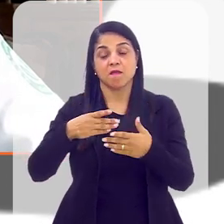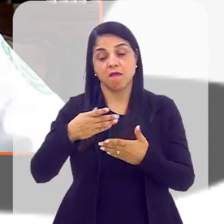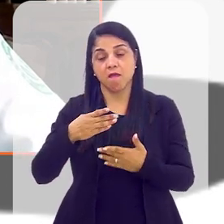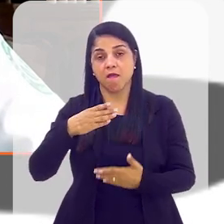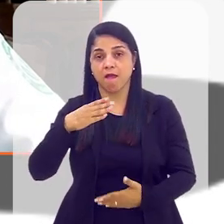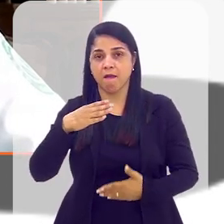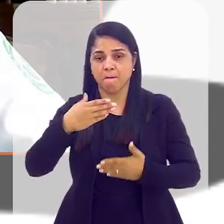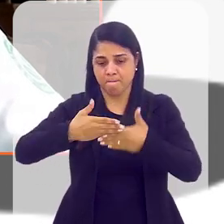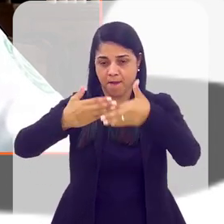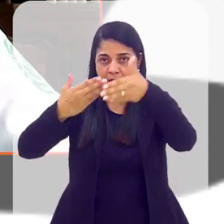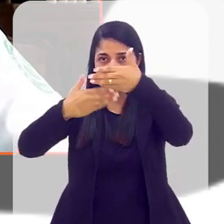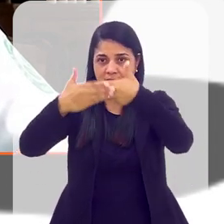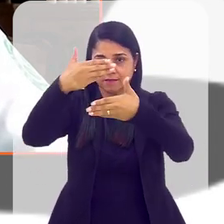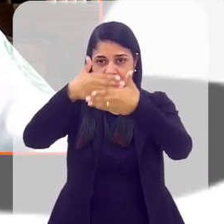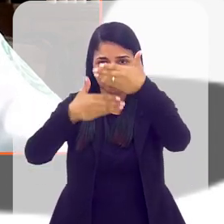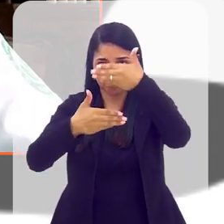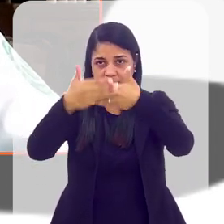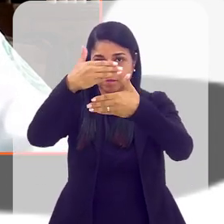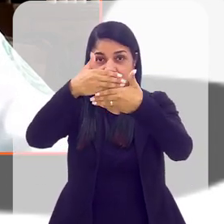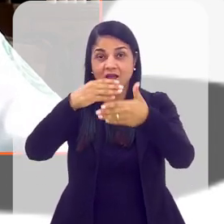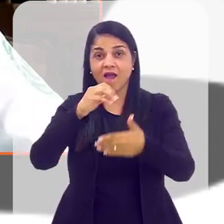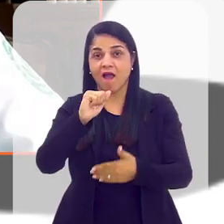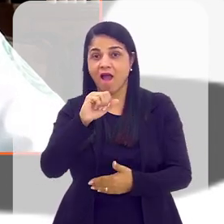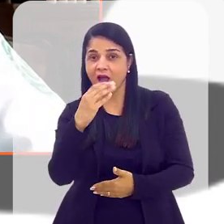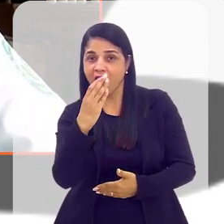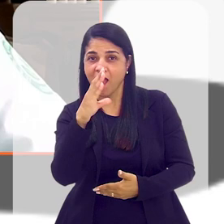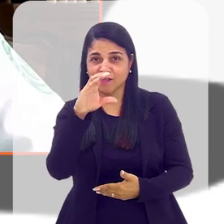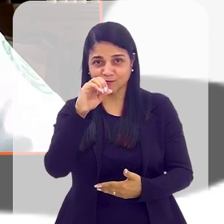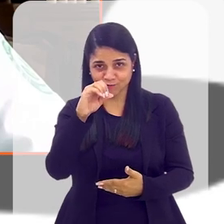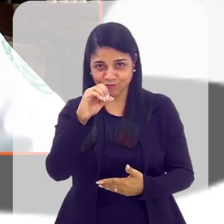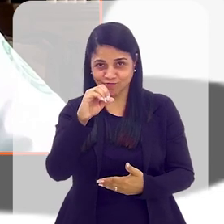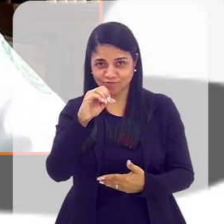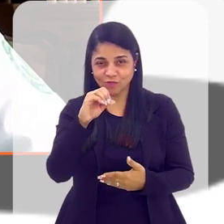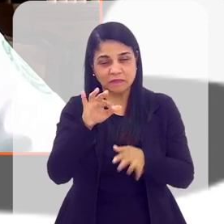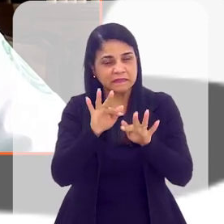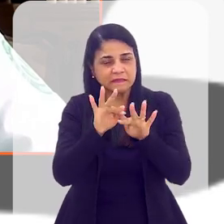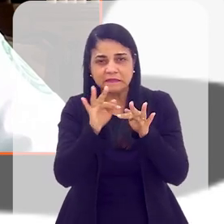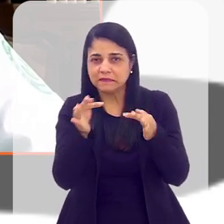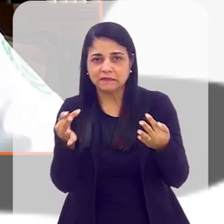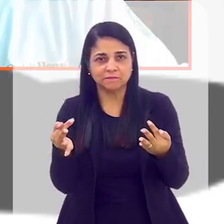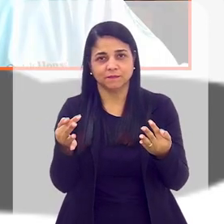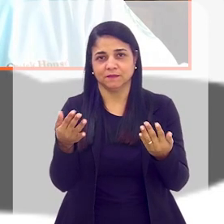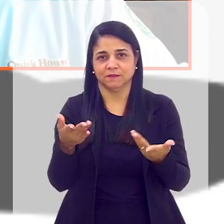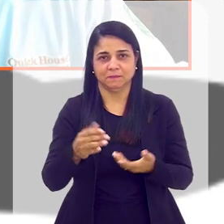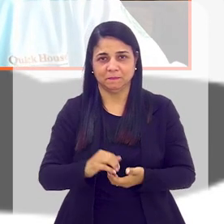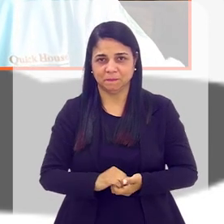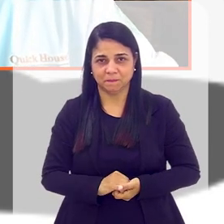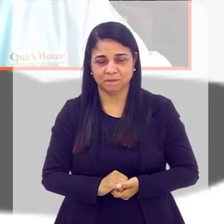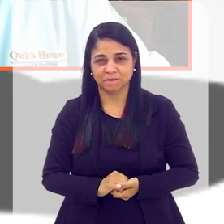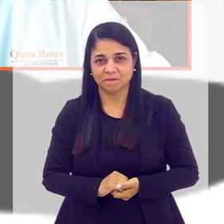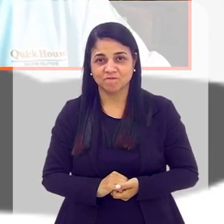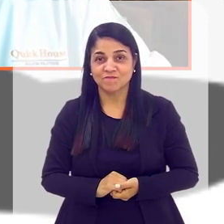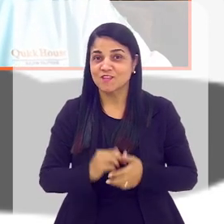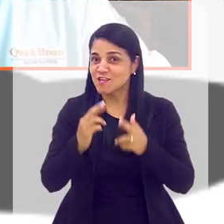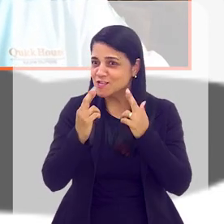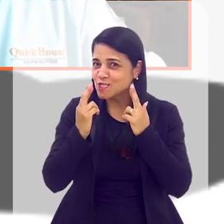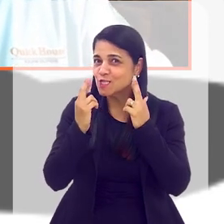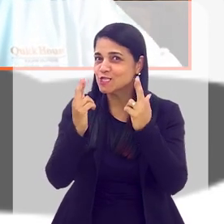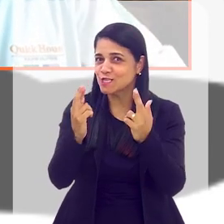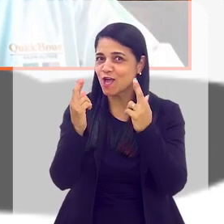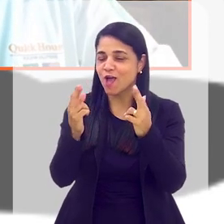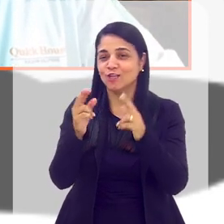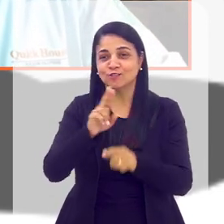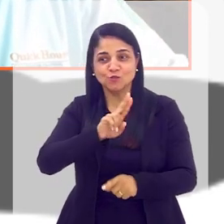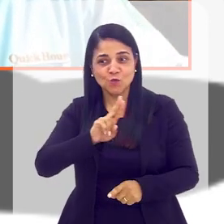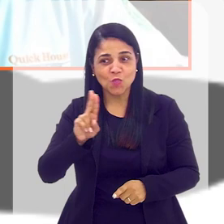fechado, contínuo. Então, ele é muito mais simples. Ele tem muito menos elementos para trabalhar. Já foi uma sorte